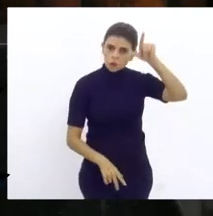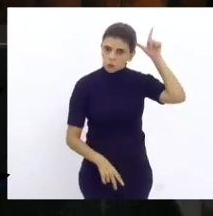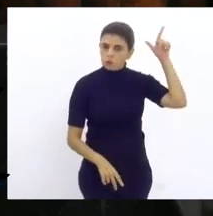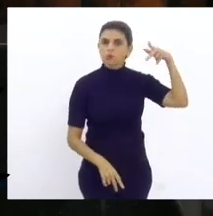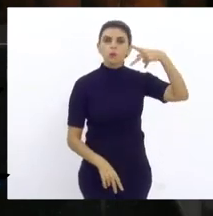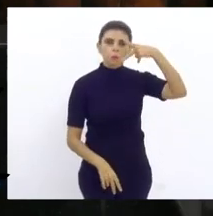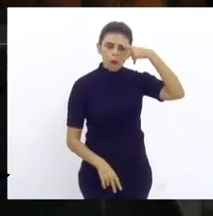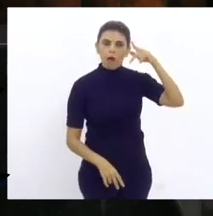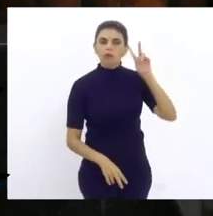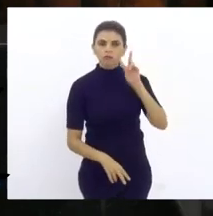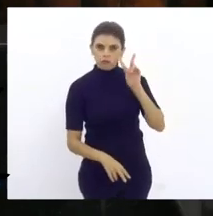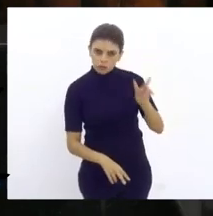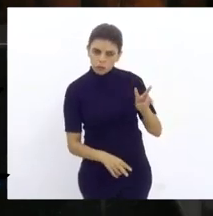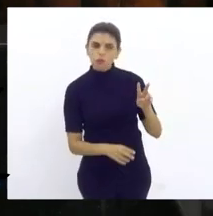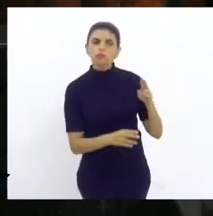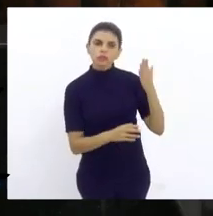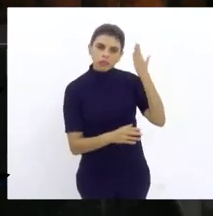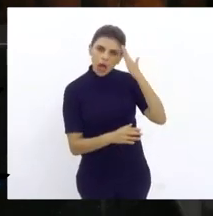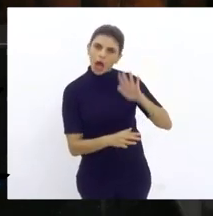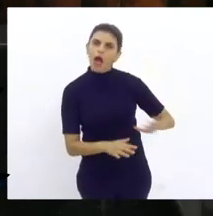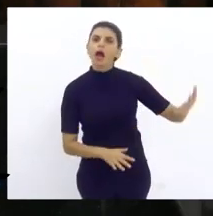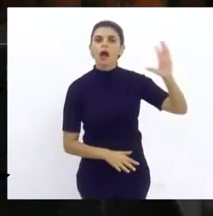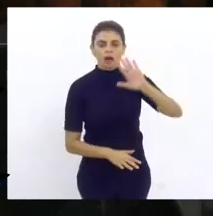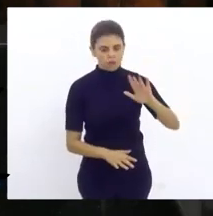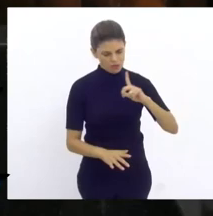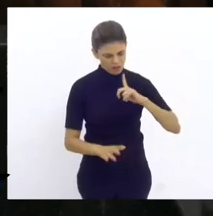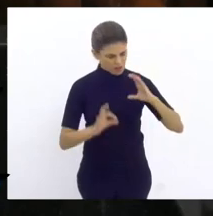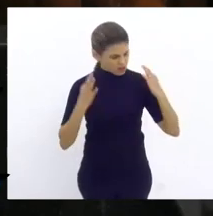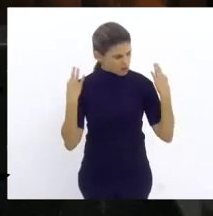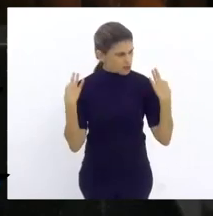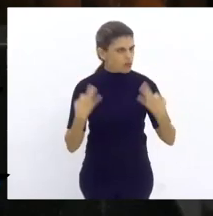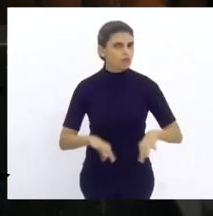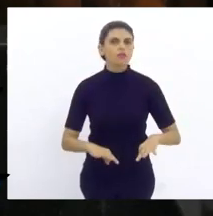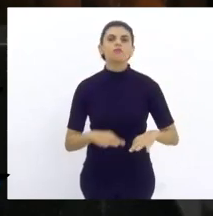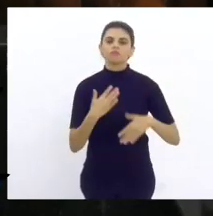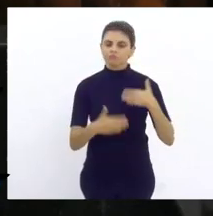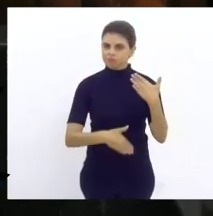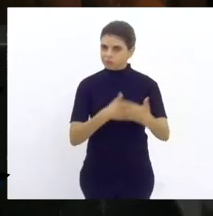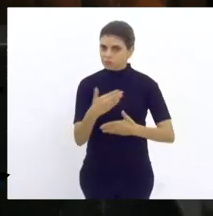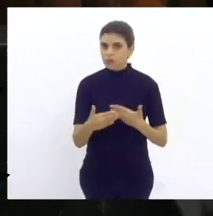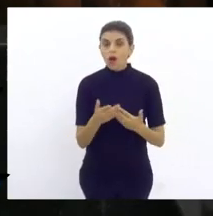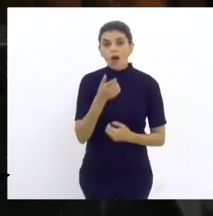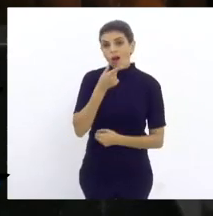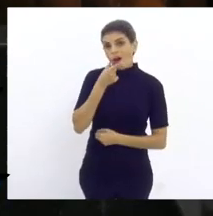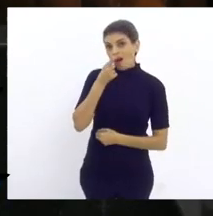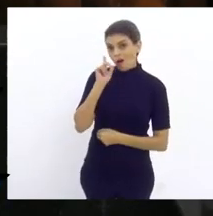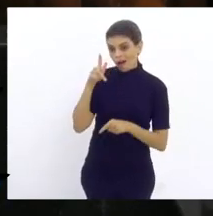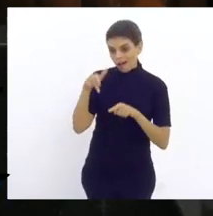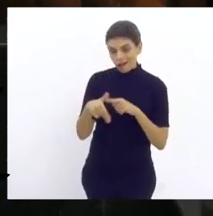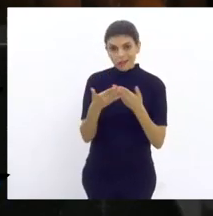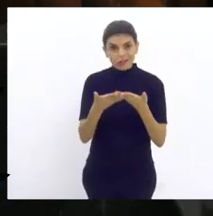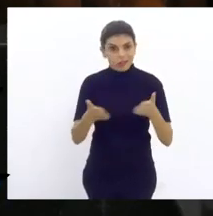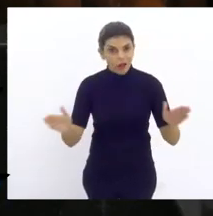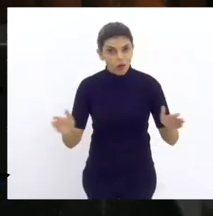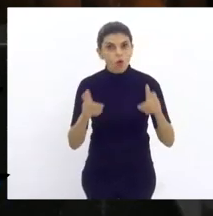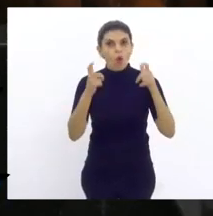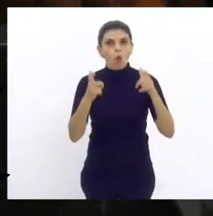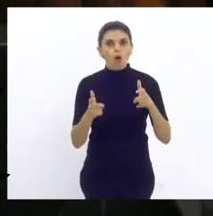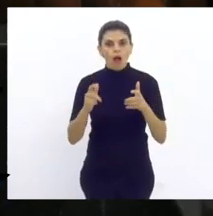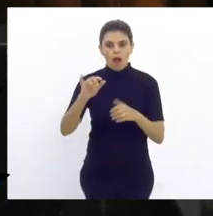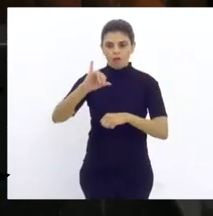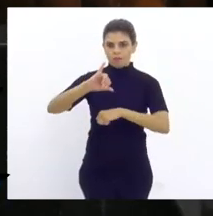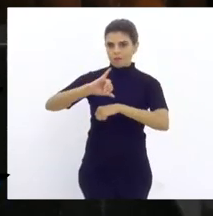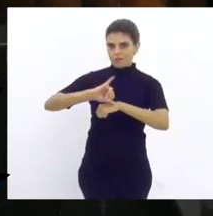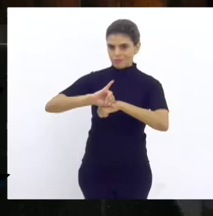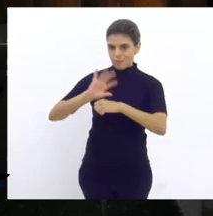falado, eu tenho certeza que isso vai acontecer, e ontem foi inaugurada uma base em Jacarepaguá, Índia,